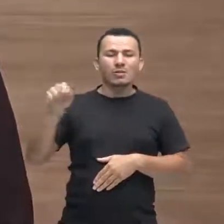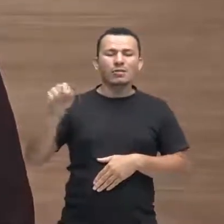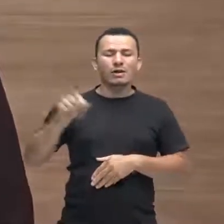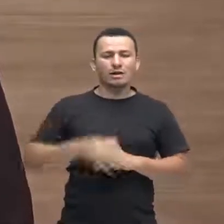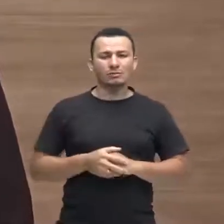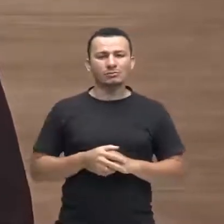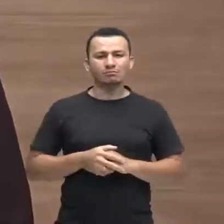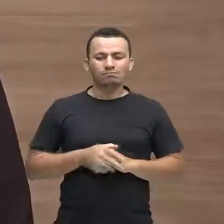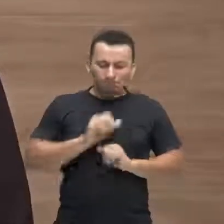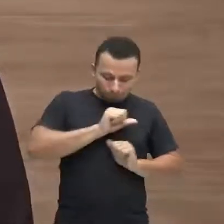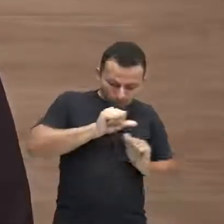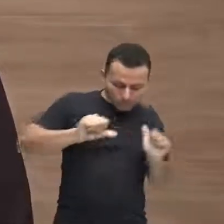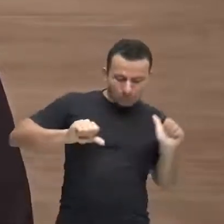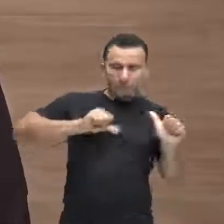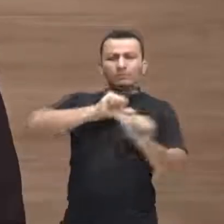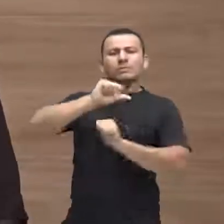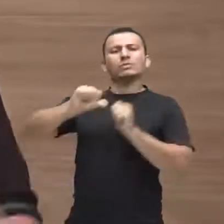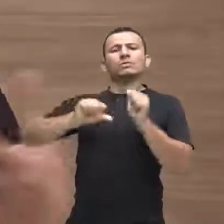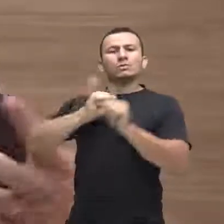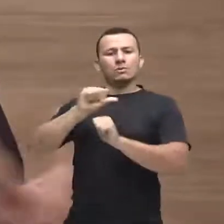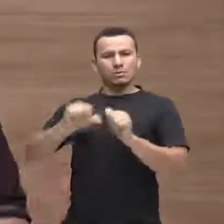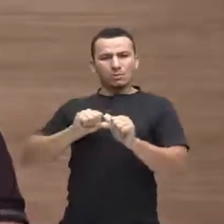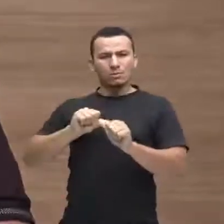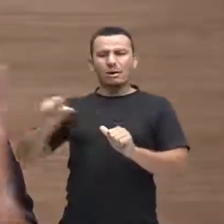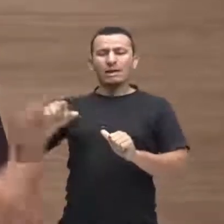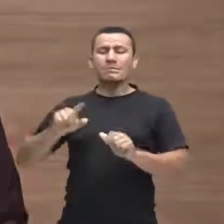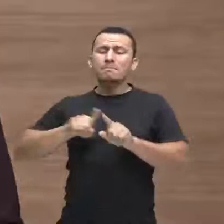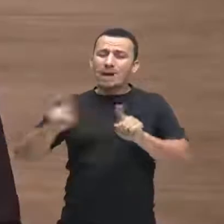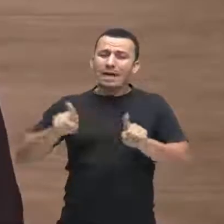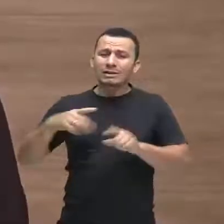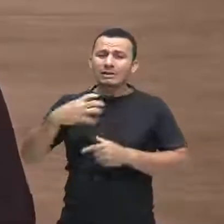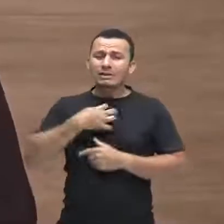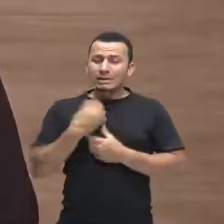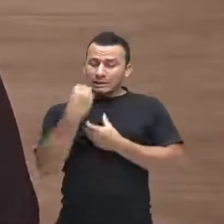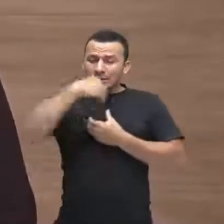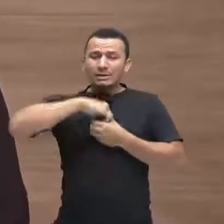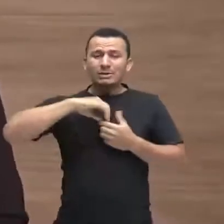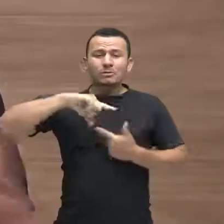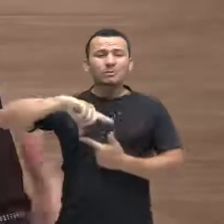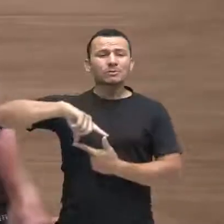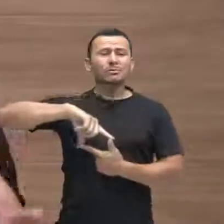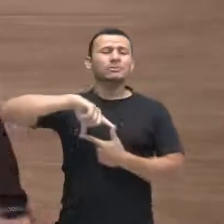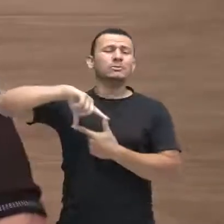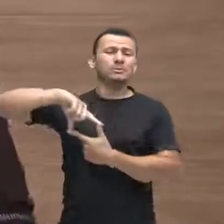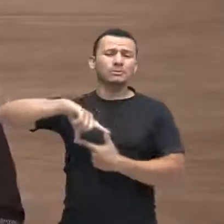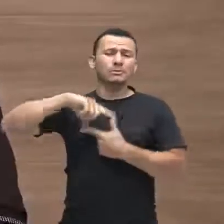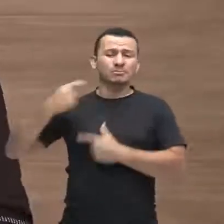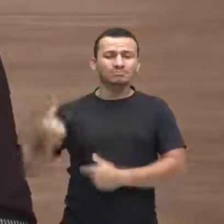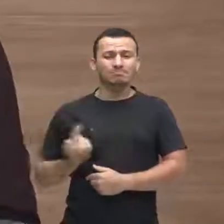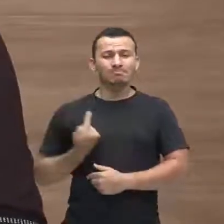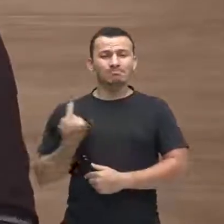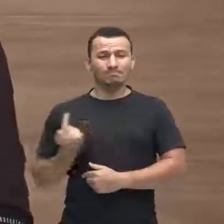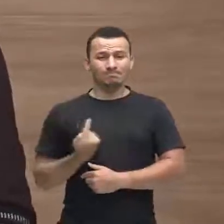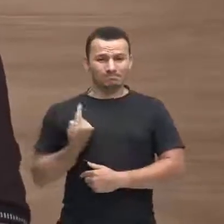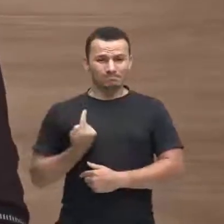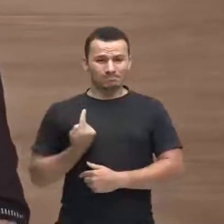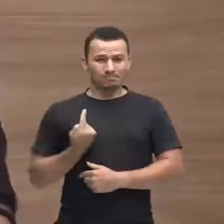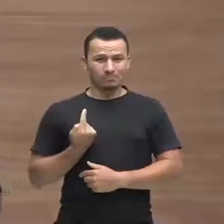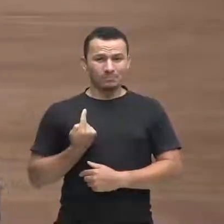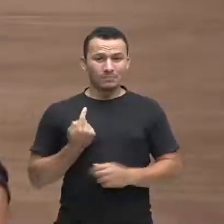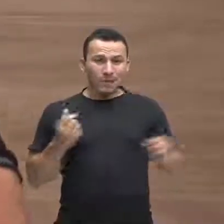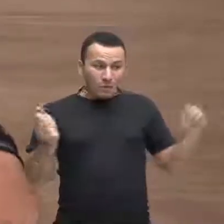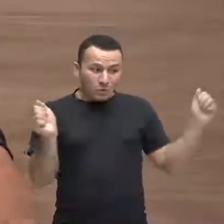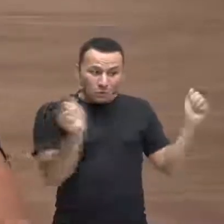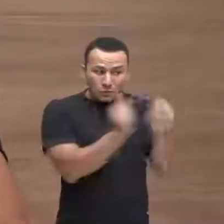bastante isolado, não é? Isolado em que sentido? Ele não gostava de estar em